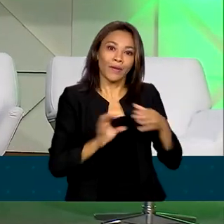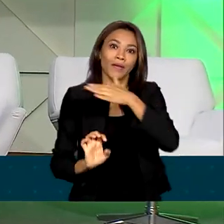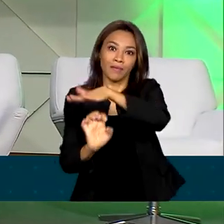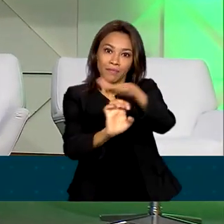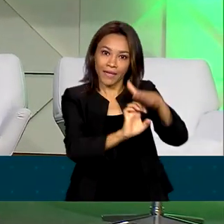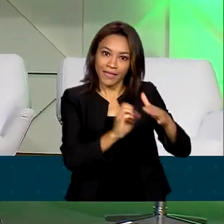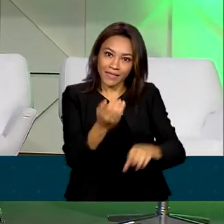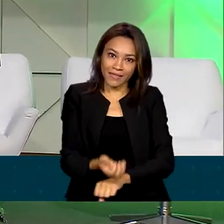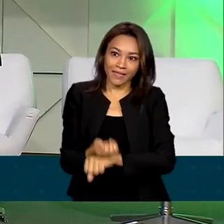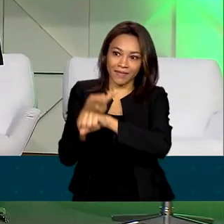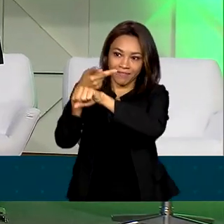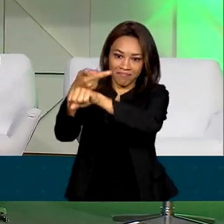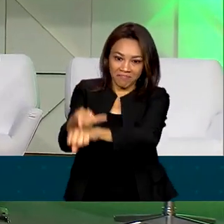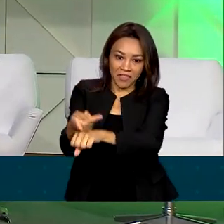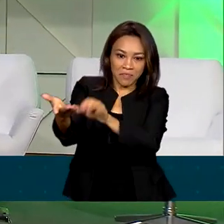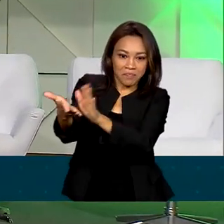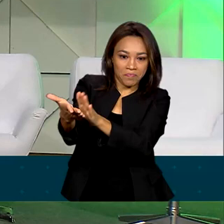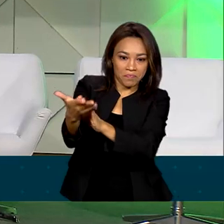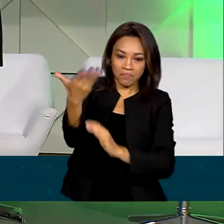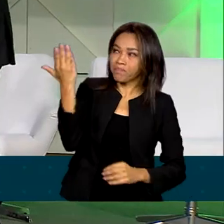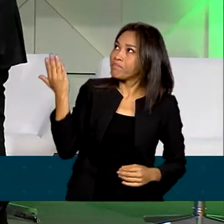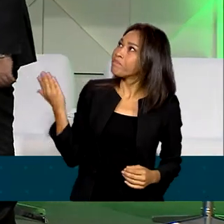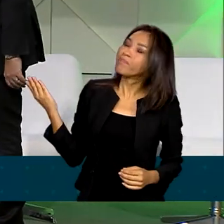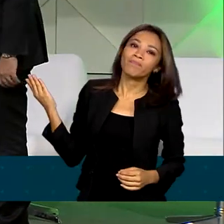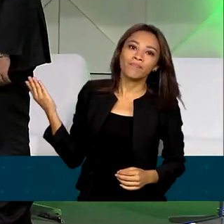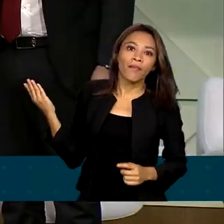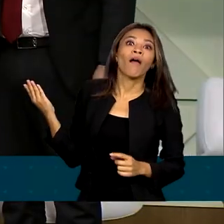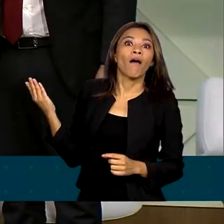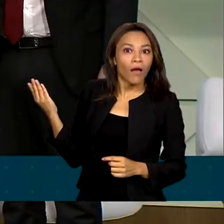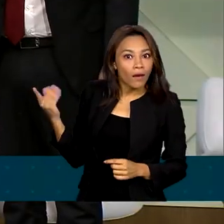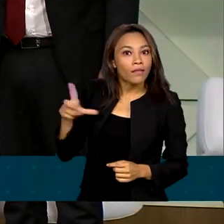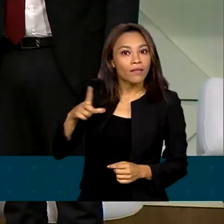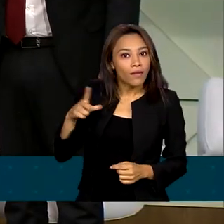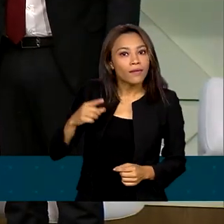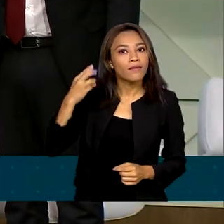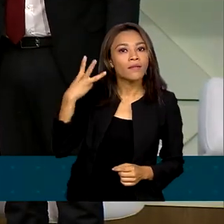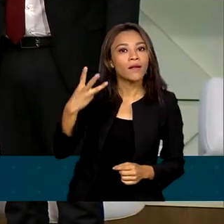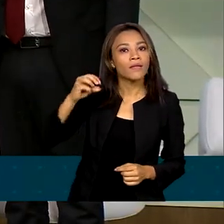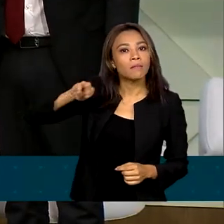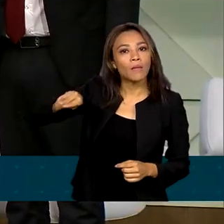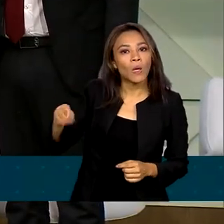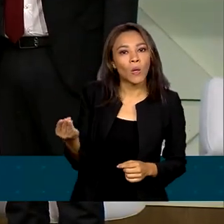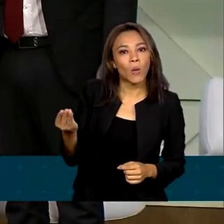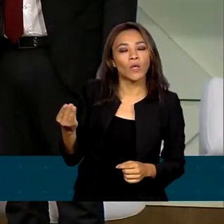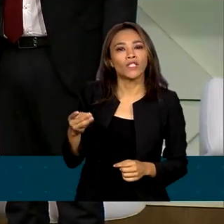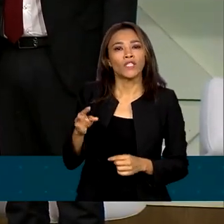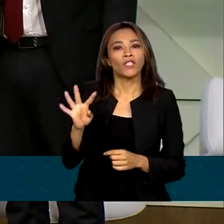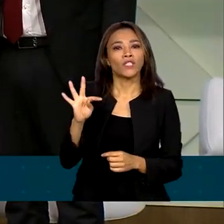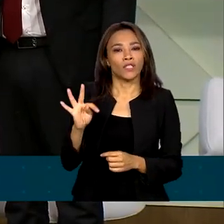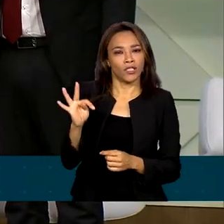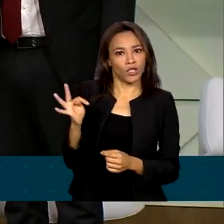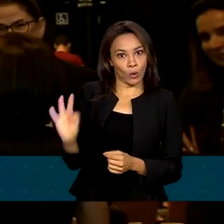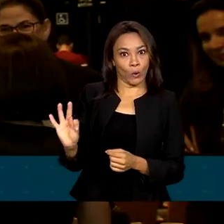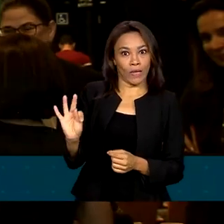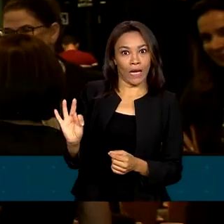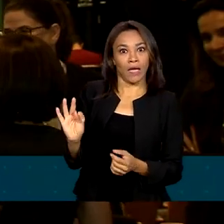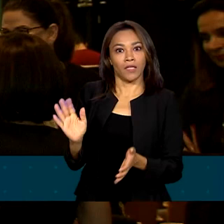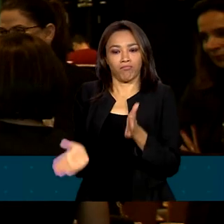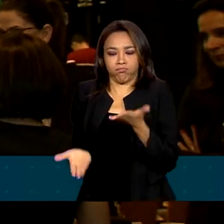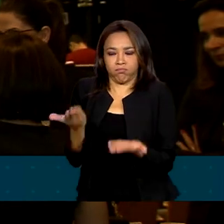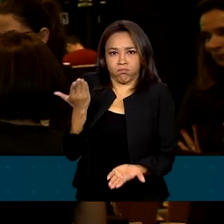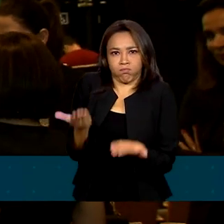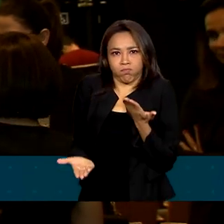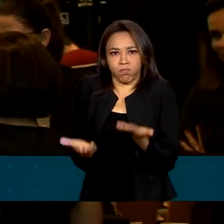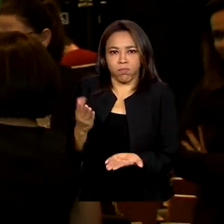foi a Aliança Agrícola do Cerrado. Ela processa 3 milhões de toneladas de soja por ano. A nossa